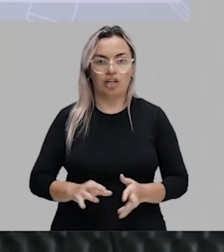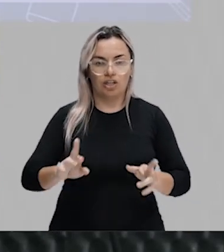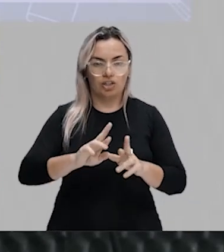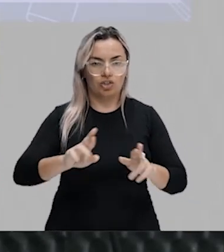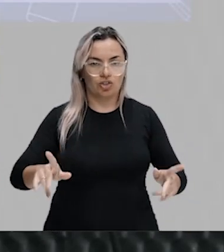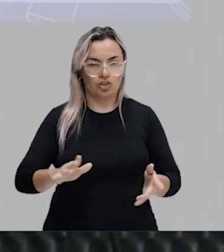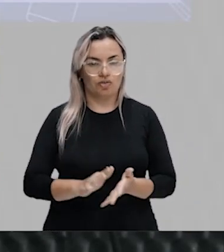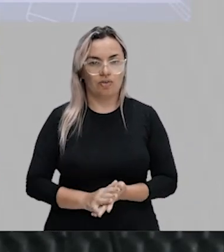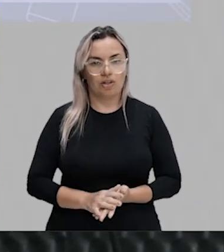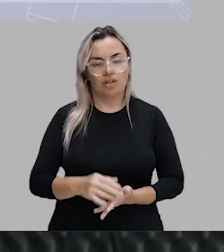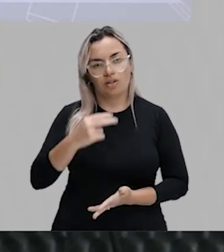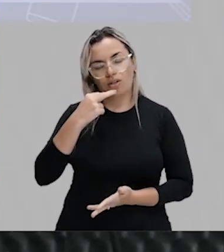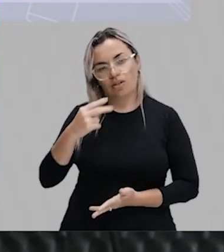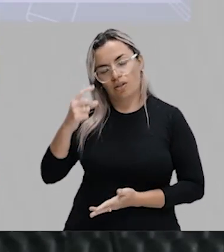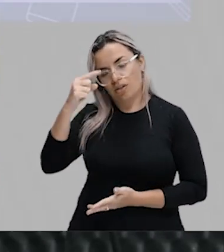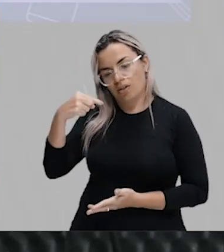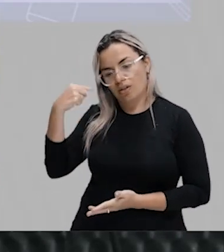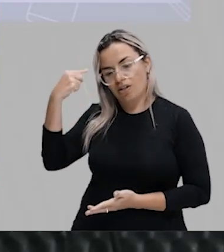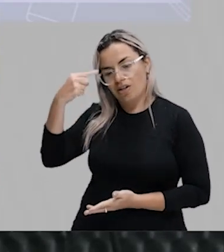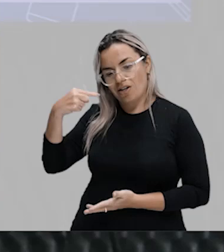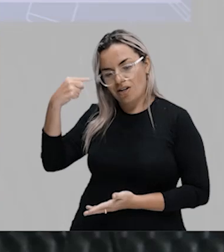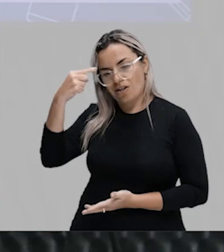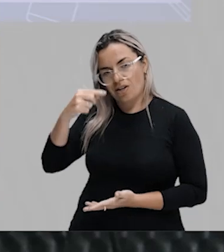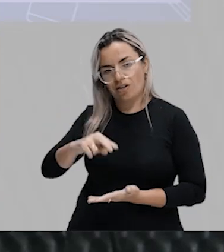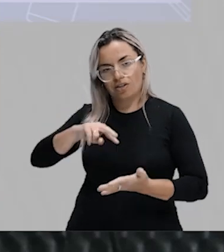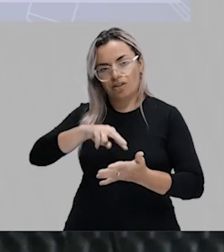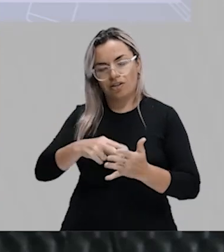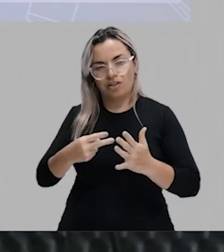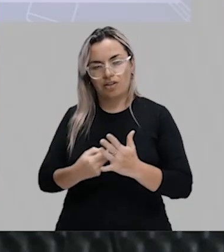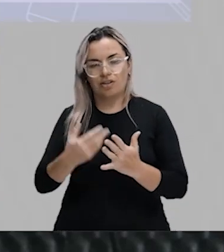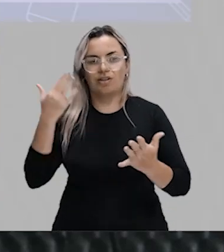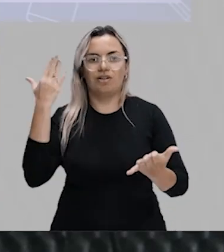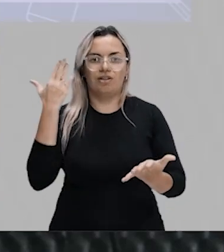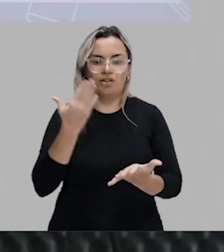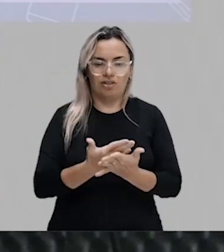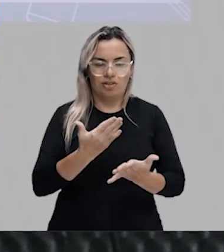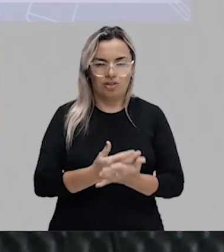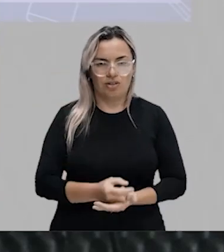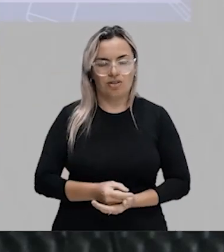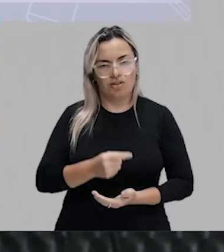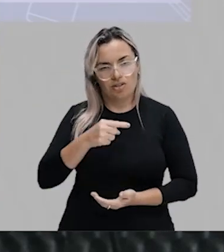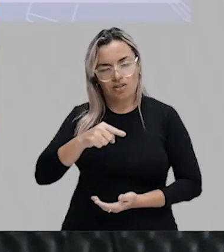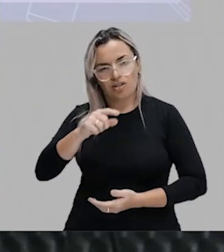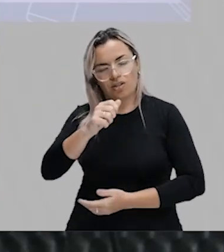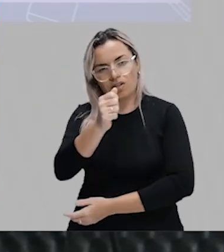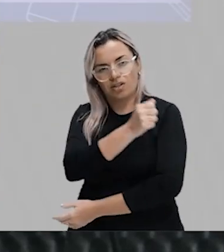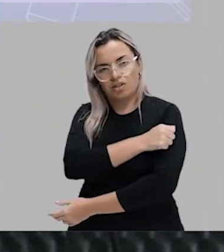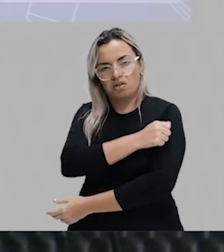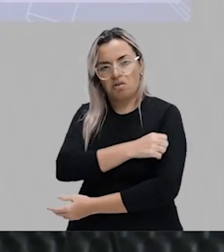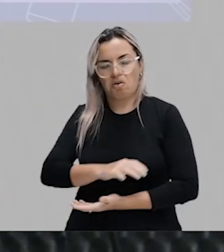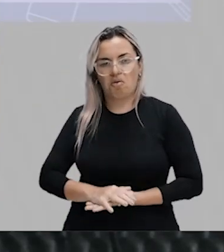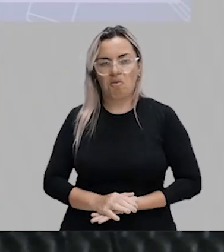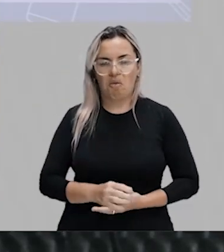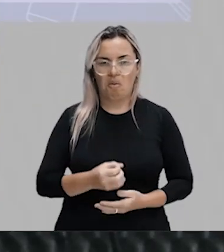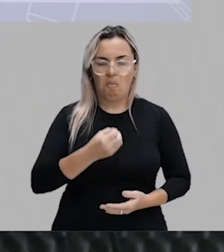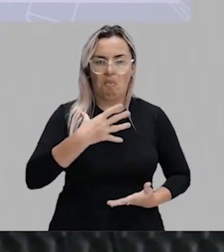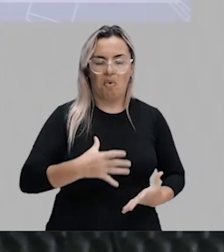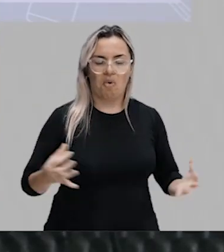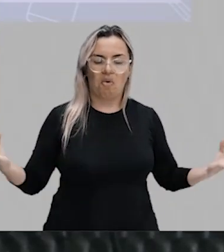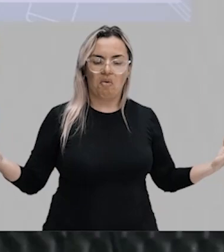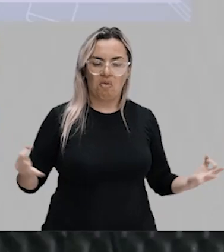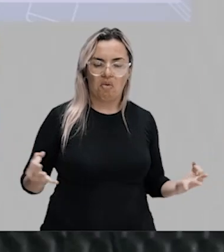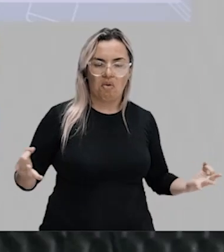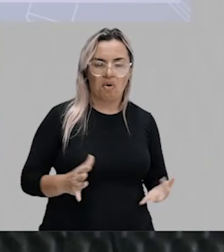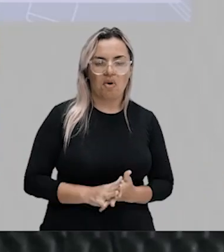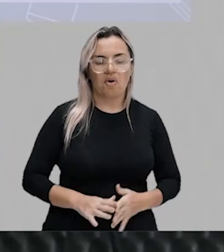é estudando. E vocês aí são todos feras. Porque vocês estão chapando as nossas aulas